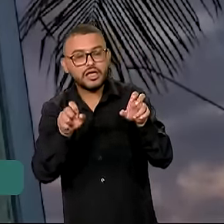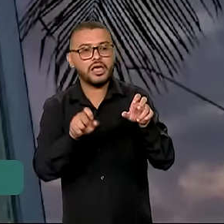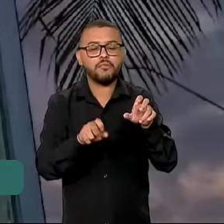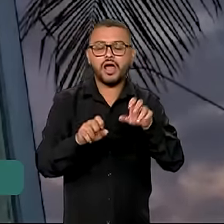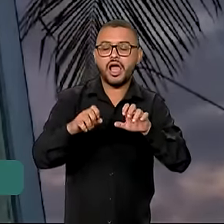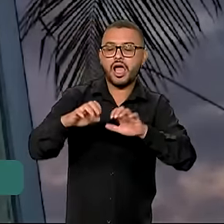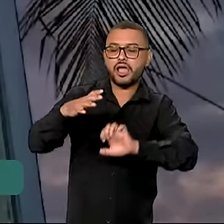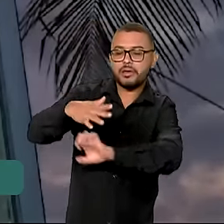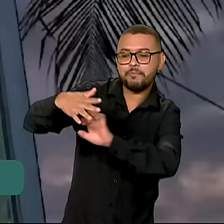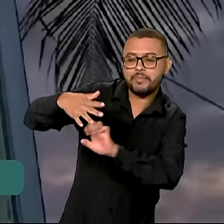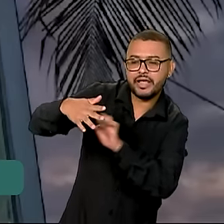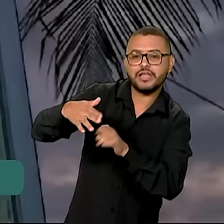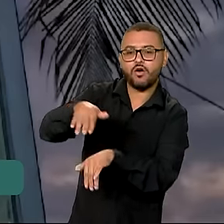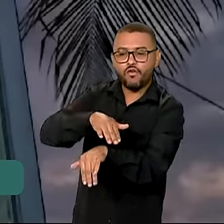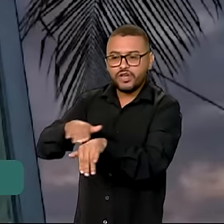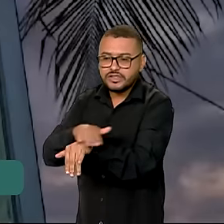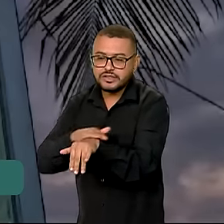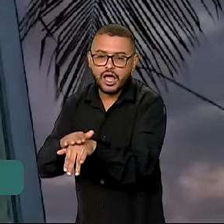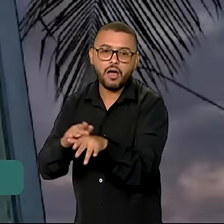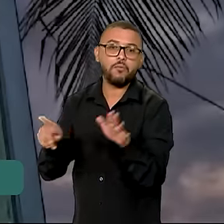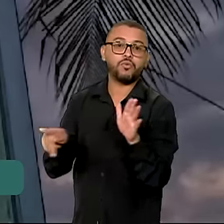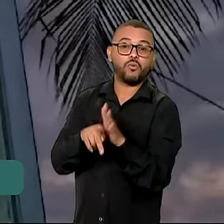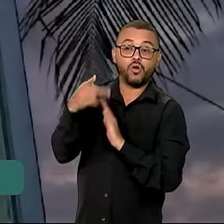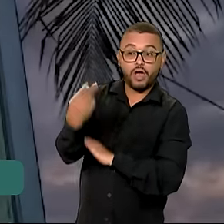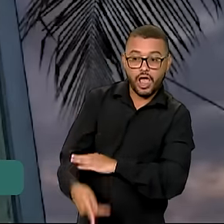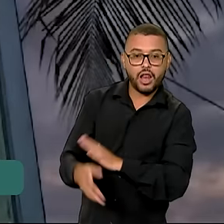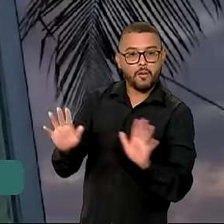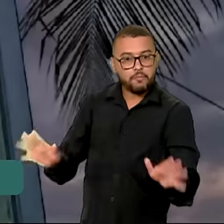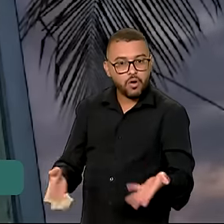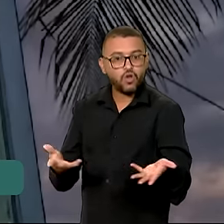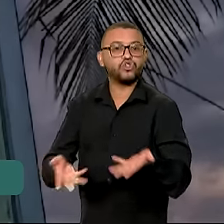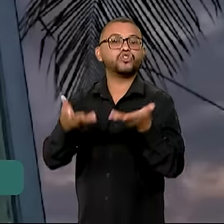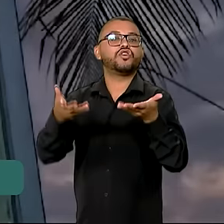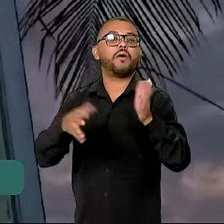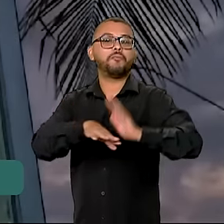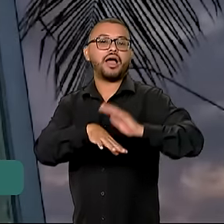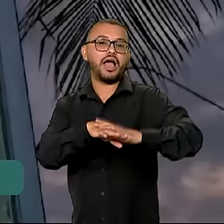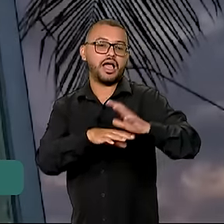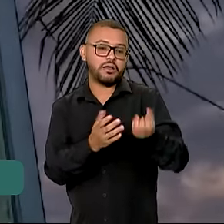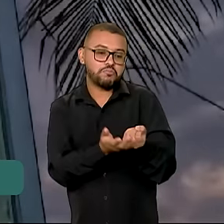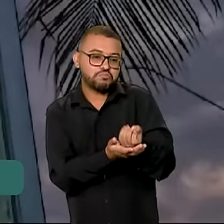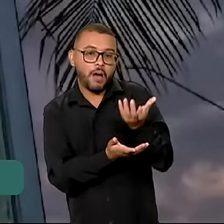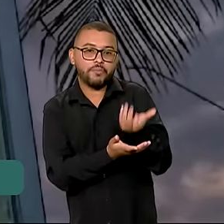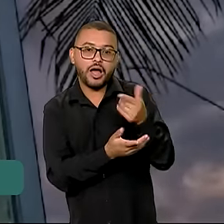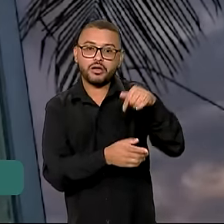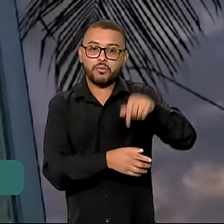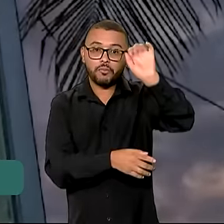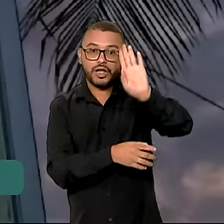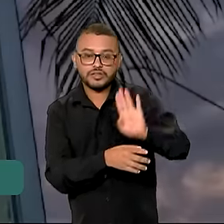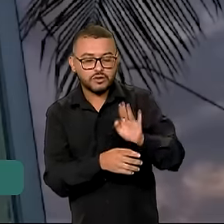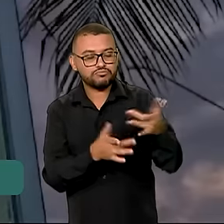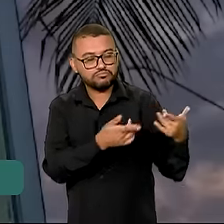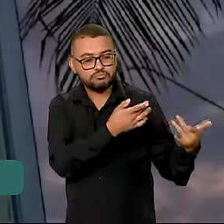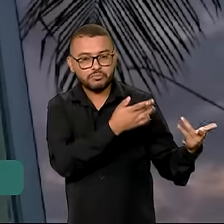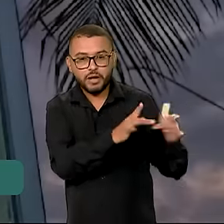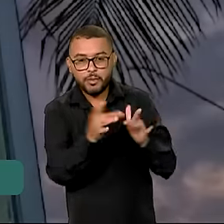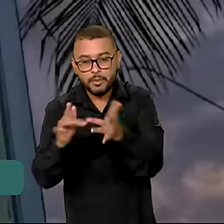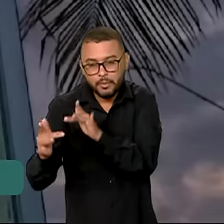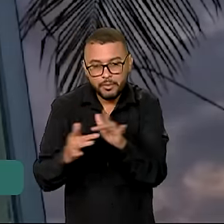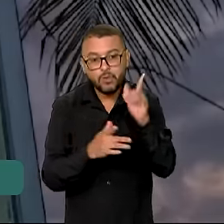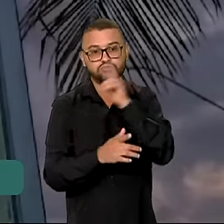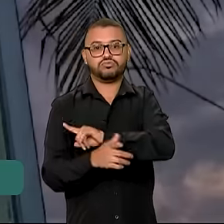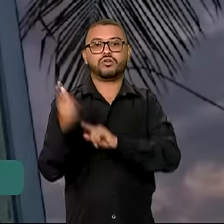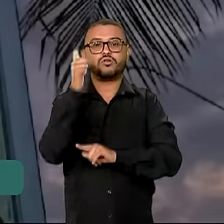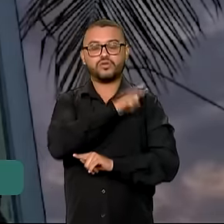empresariado, com as fundações, com aqueles que promovem a aprendizagem no Brasil e toda essa articulação que diz